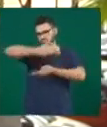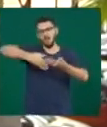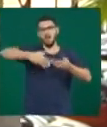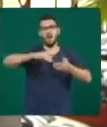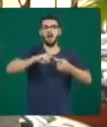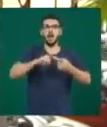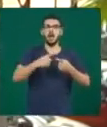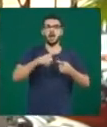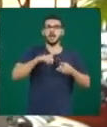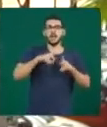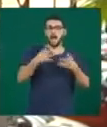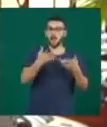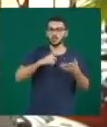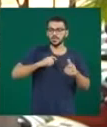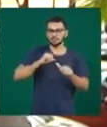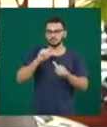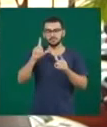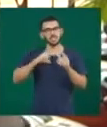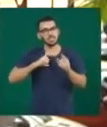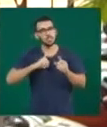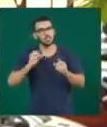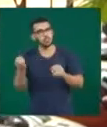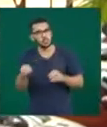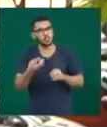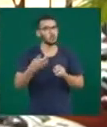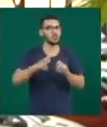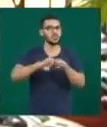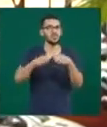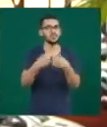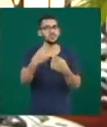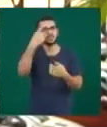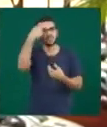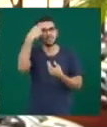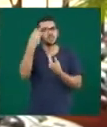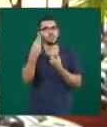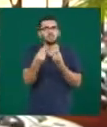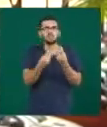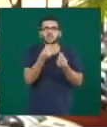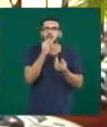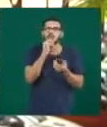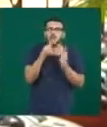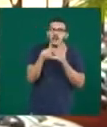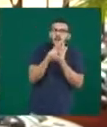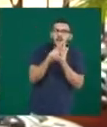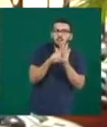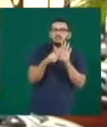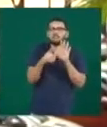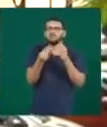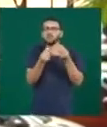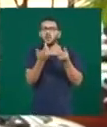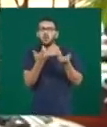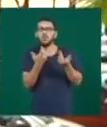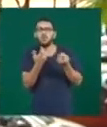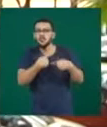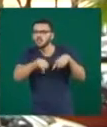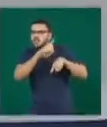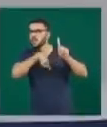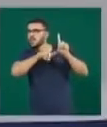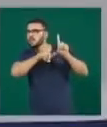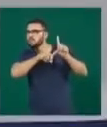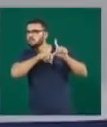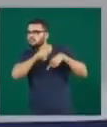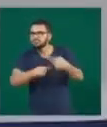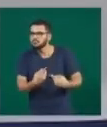avançar ou vamos recuar com essa legislação? É possível avançar mais? Então, nós trouxemos e vai haver uma programação